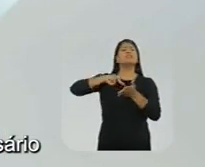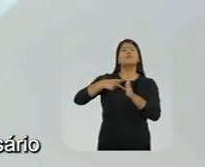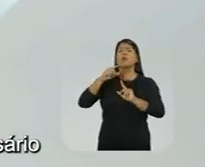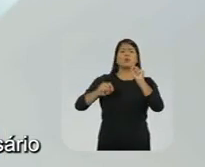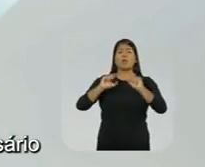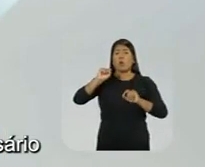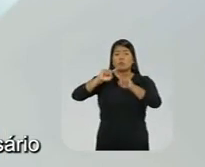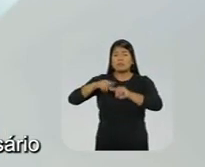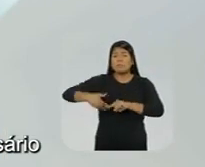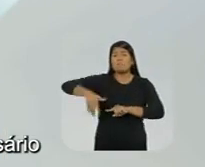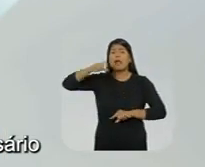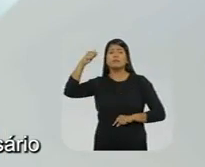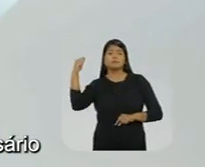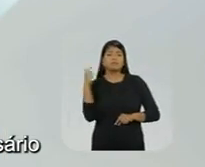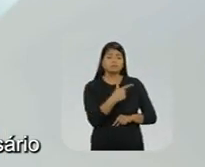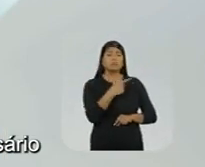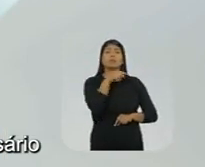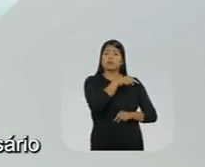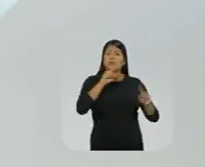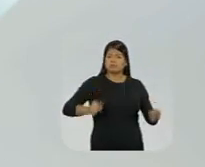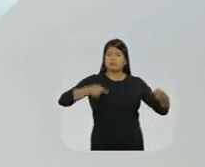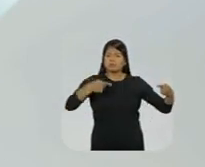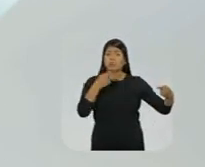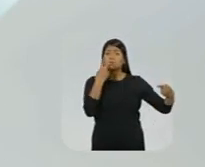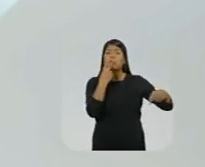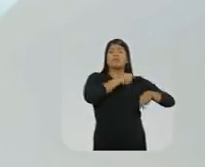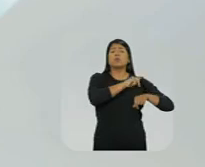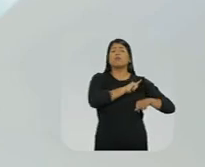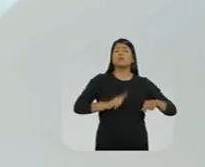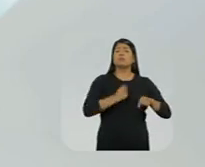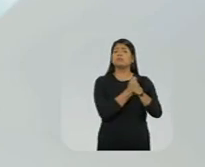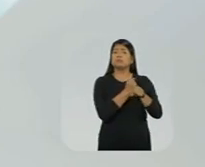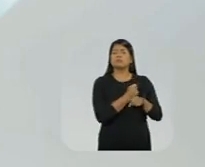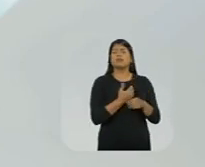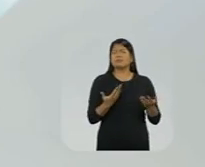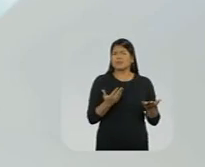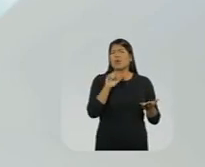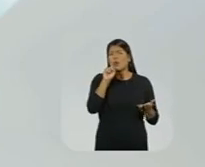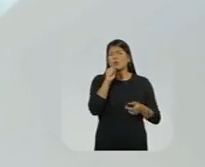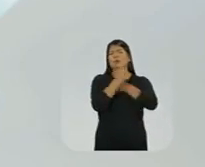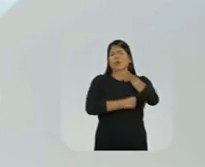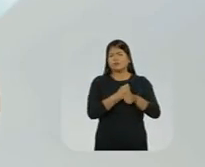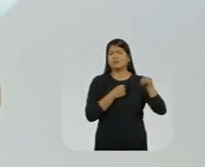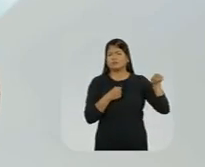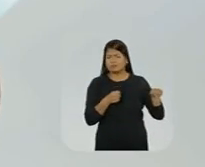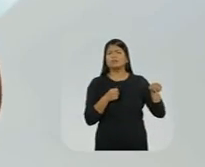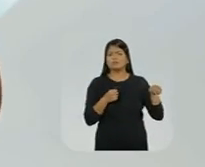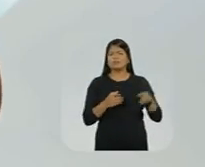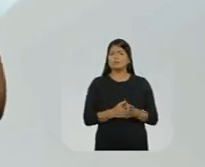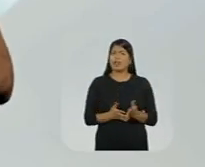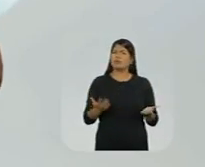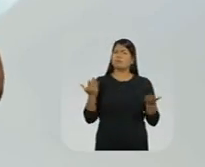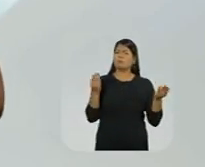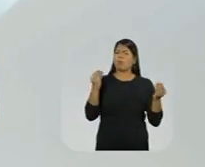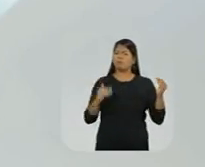oito vezes mais do que o meu adversário investiu em dois mandatos como governador Ou seja, em oito anos